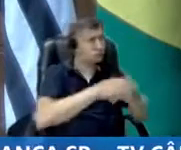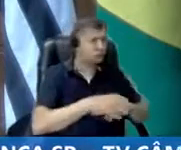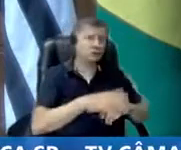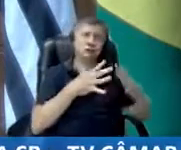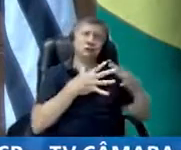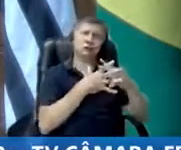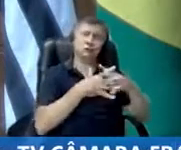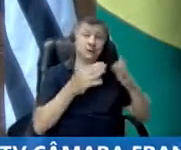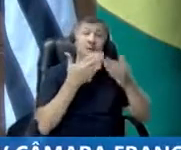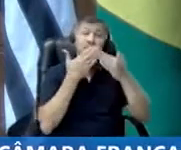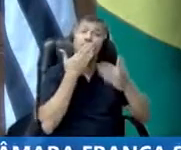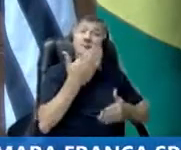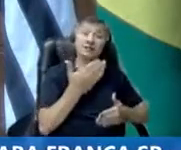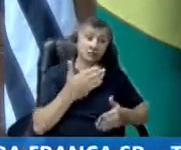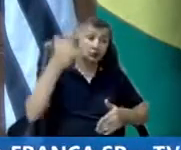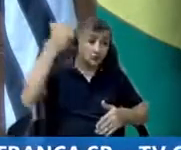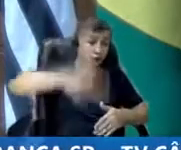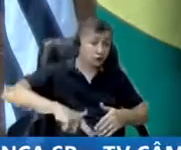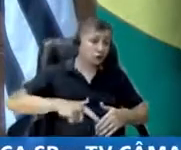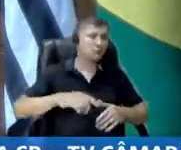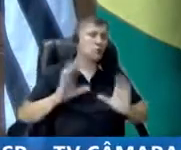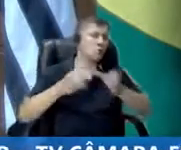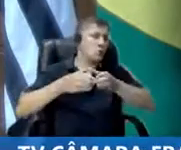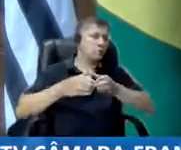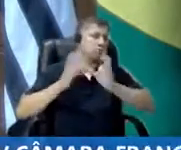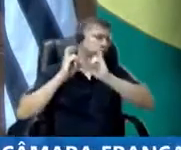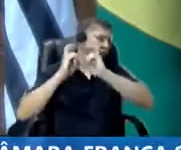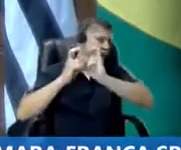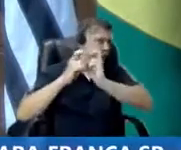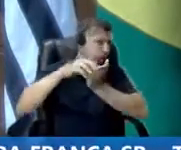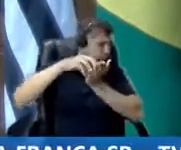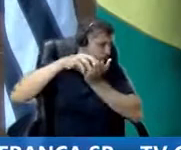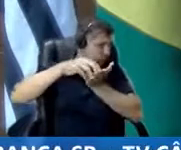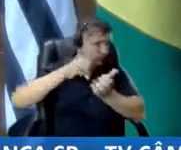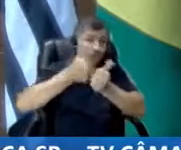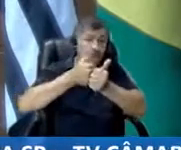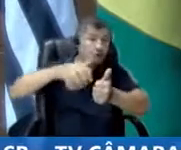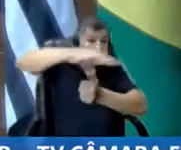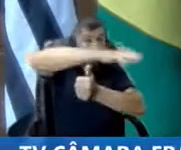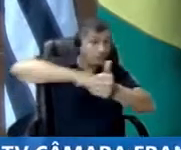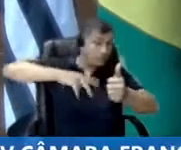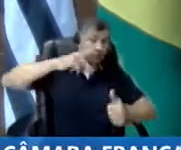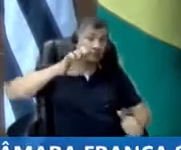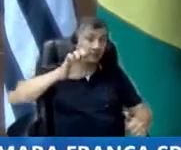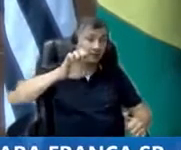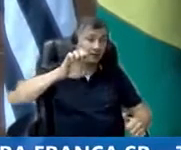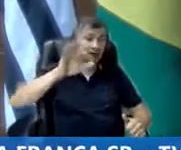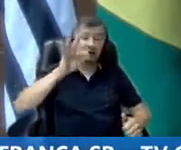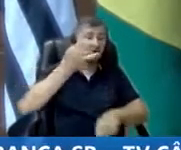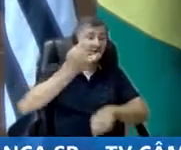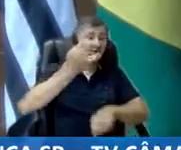uma vez, que o pessoal do trânsito analisa ali, perto da rotatória do Pé-de-Ferro. O único local que está